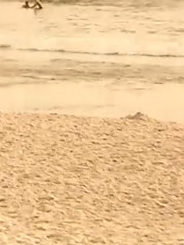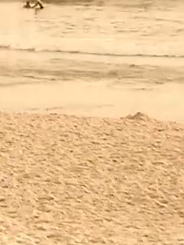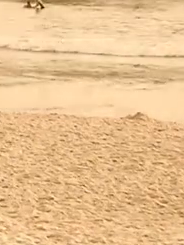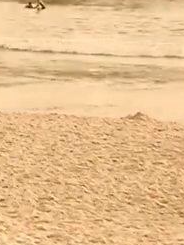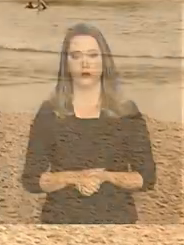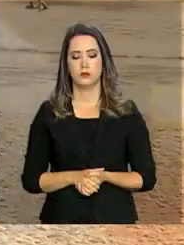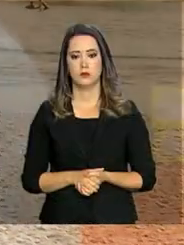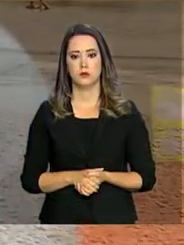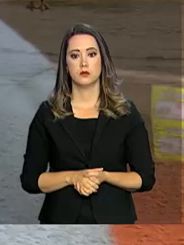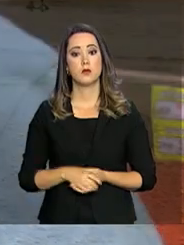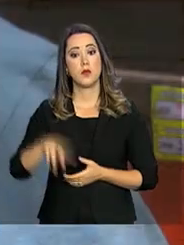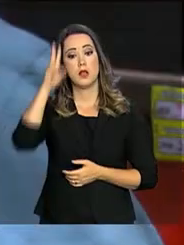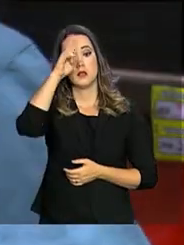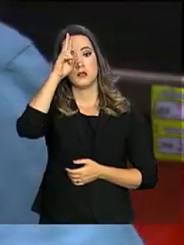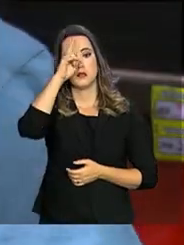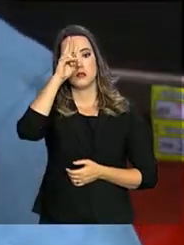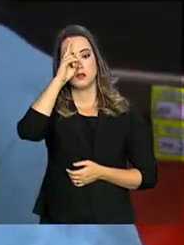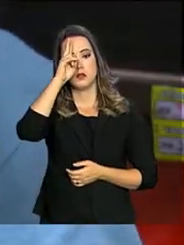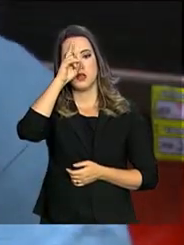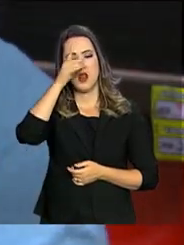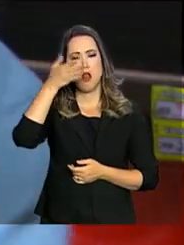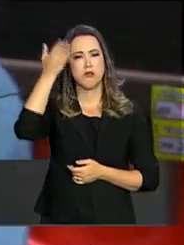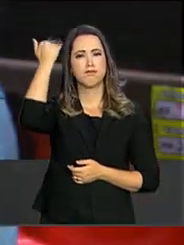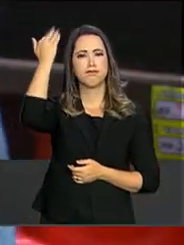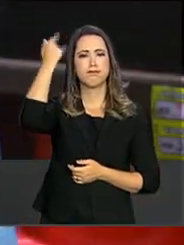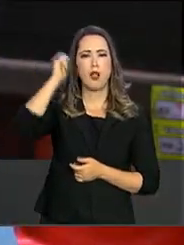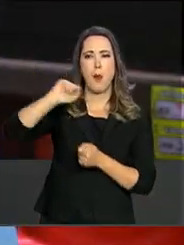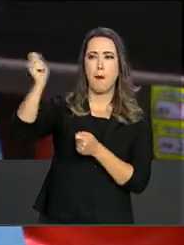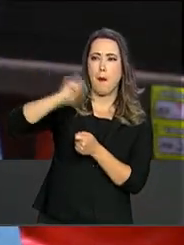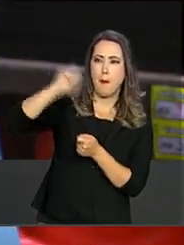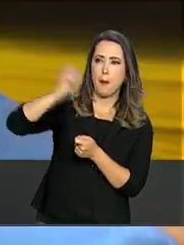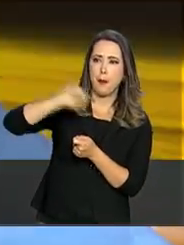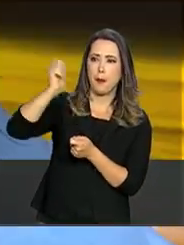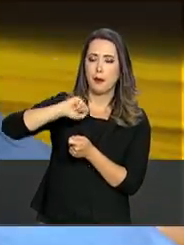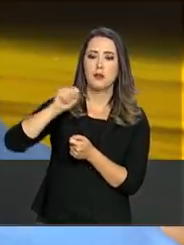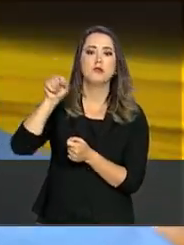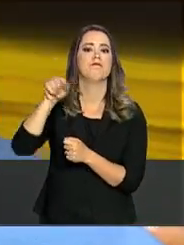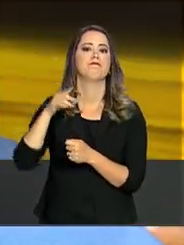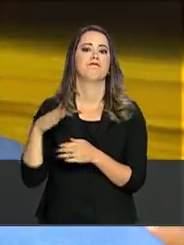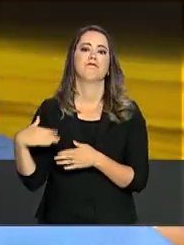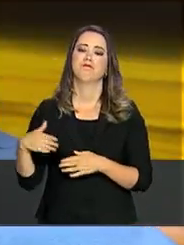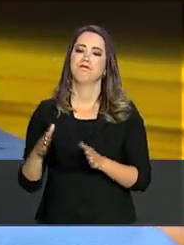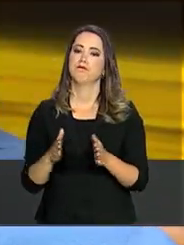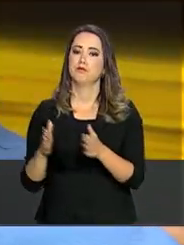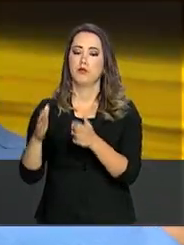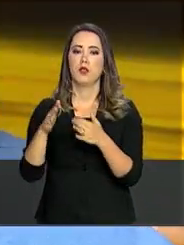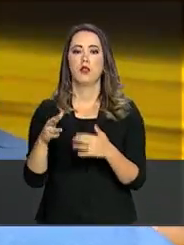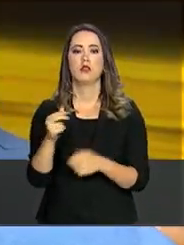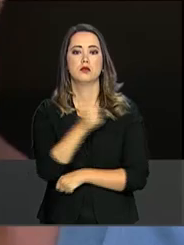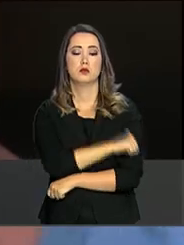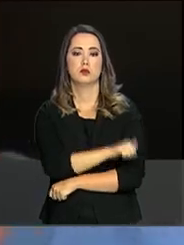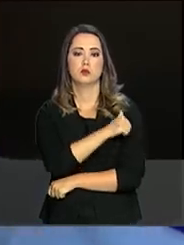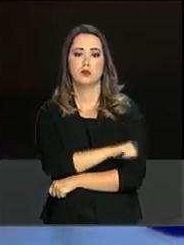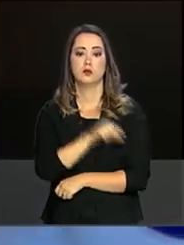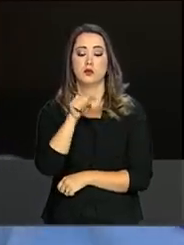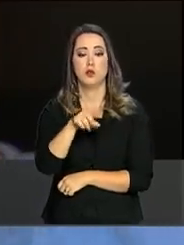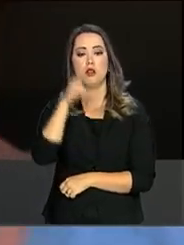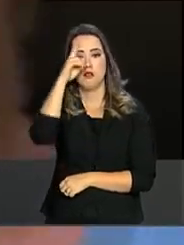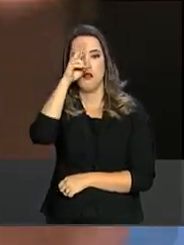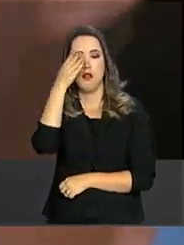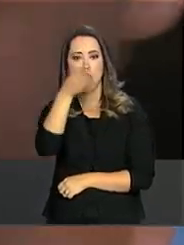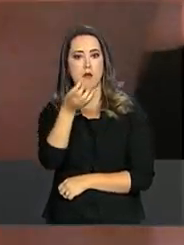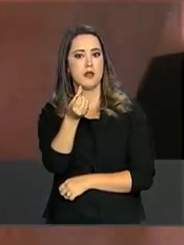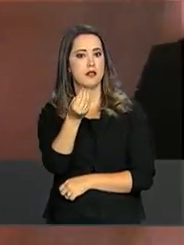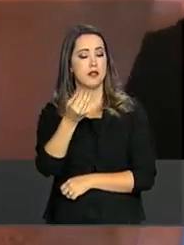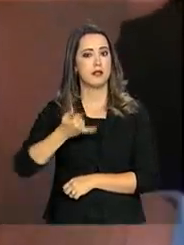As lembranças de quando empinava a pipa pelas ruas do Rio de Janeiro ainda estão na memória do Vicente. Aos 60